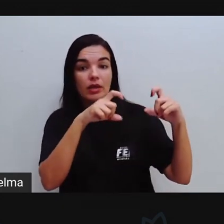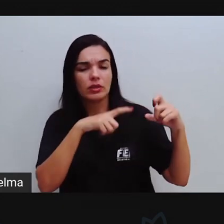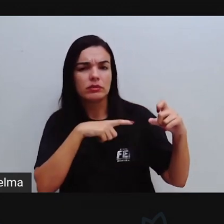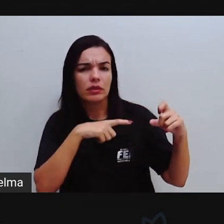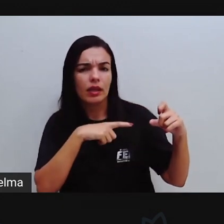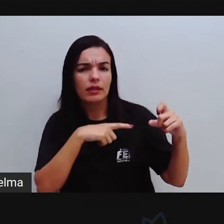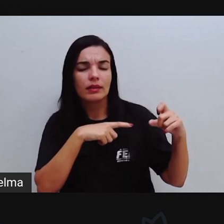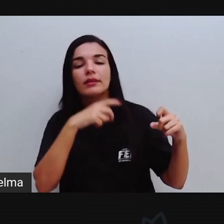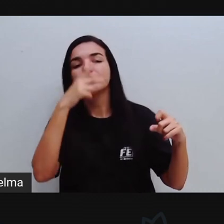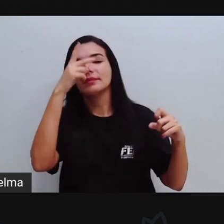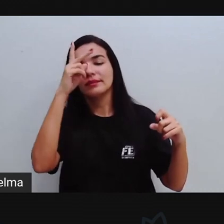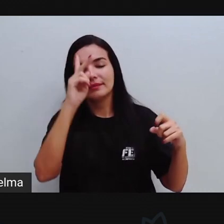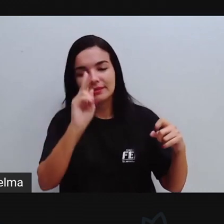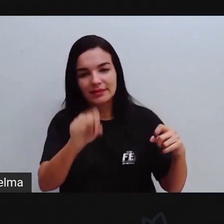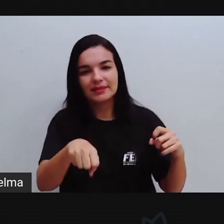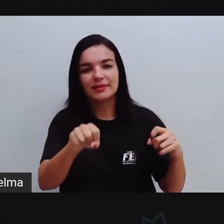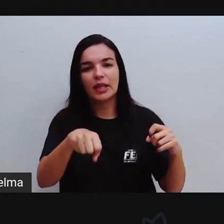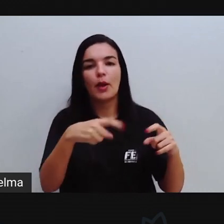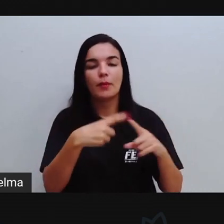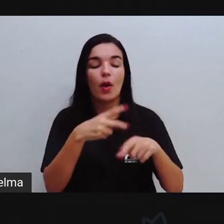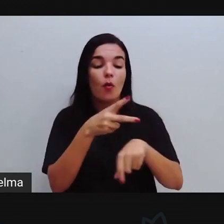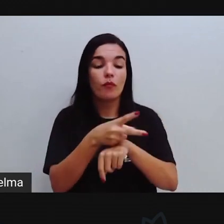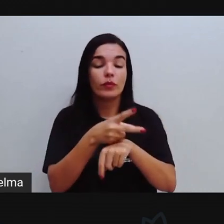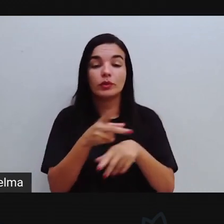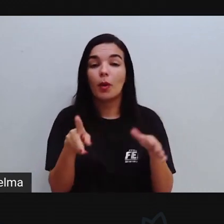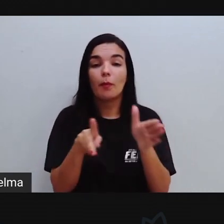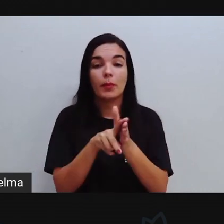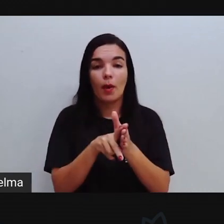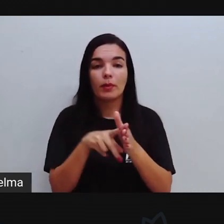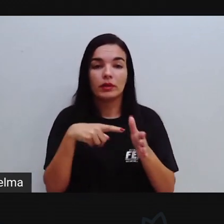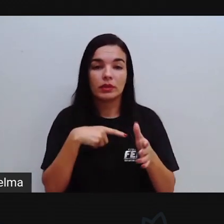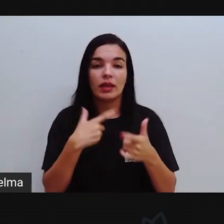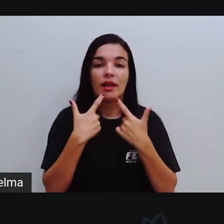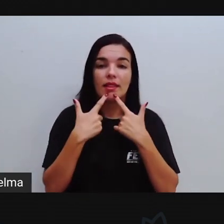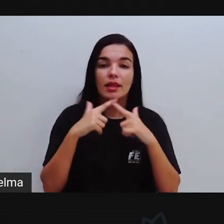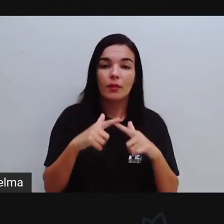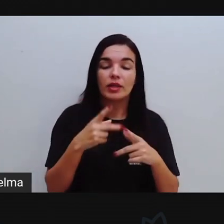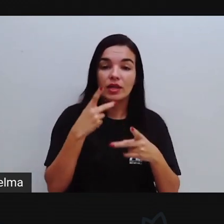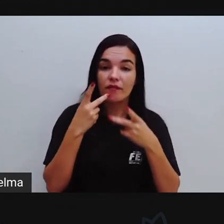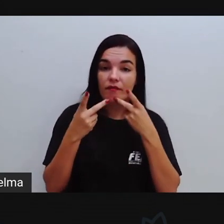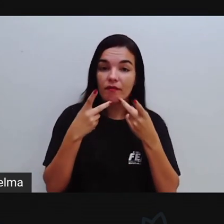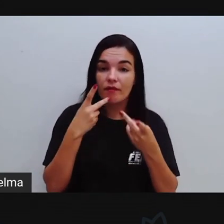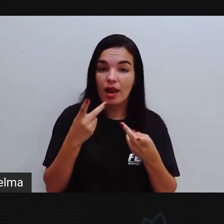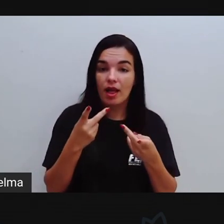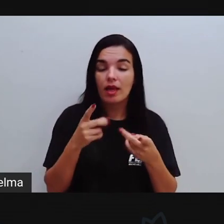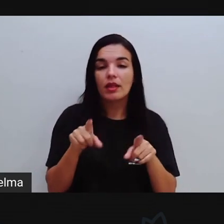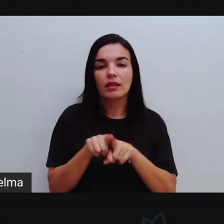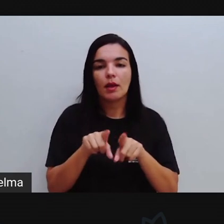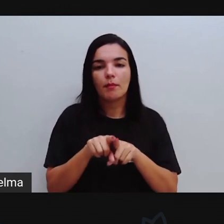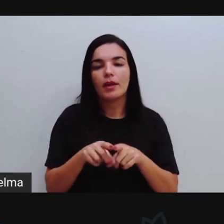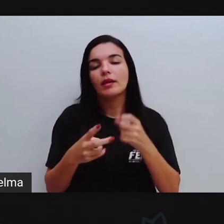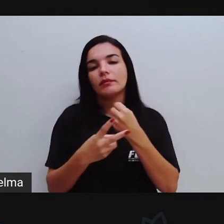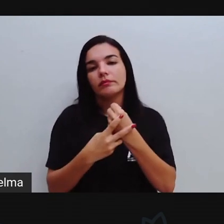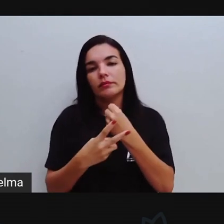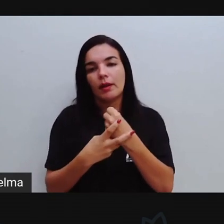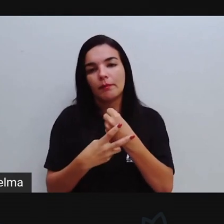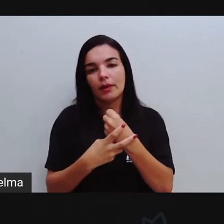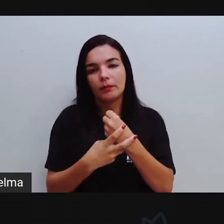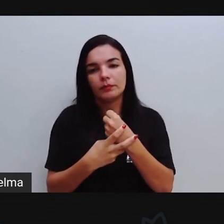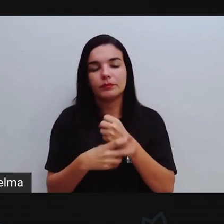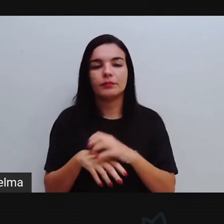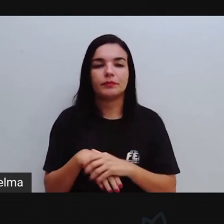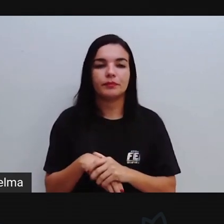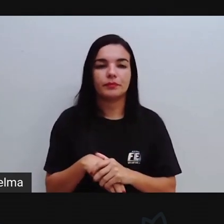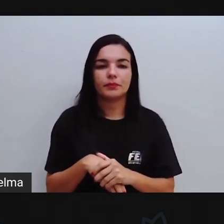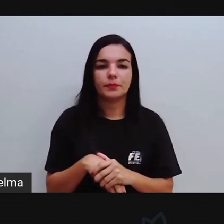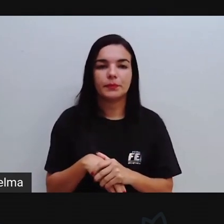né? O próprio vídeo aí é uma imagem. Nós temos a linguagem verbal e não verbal também presentes aí nesse tipo de anúncio